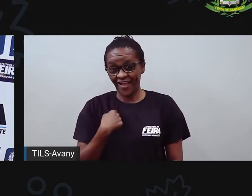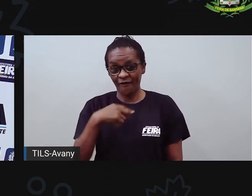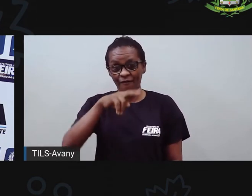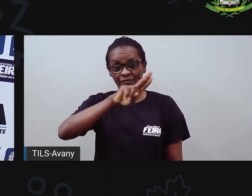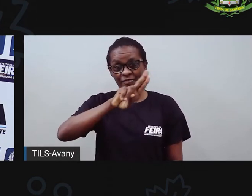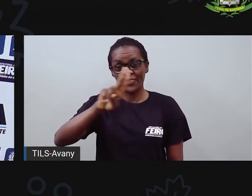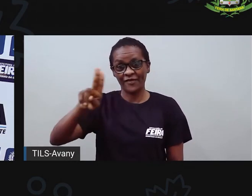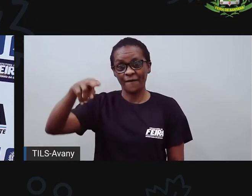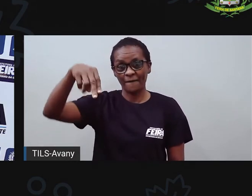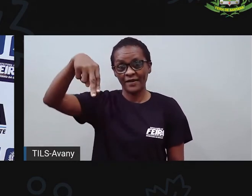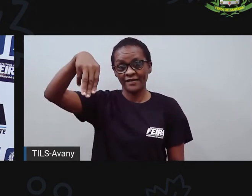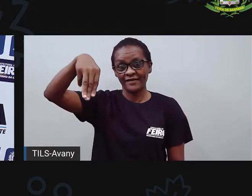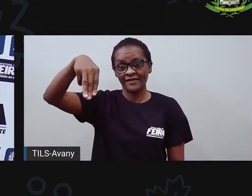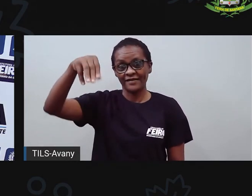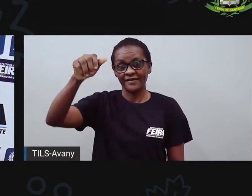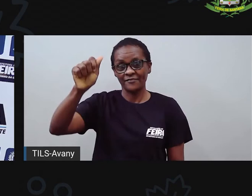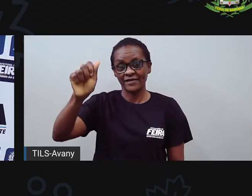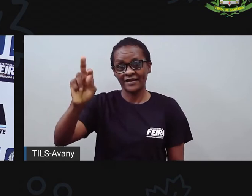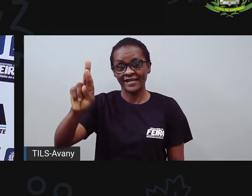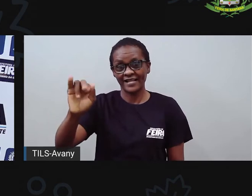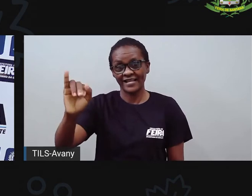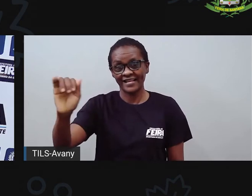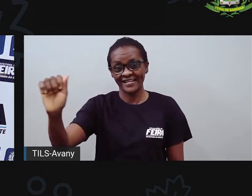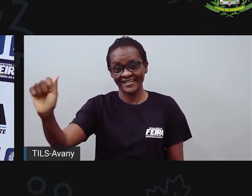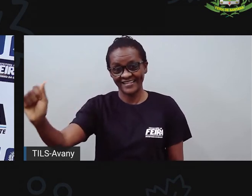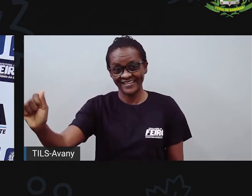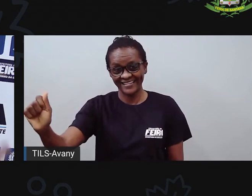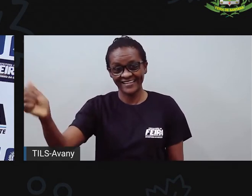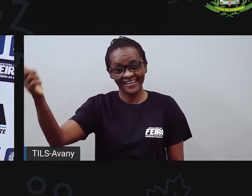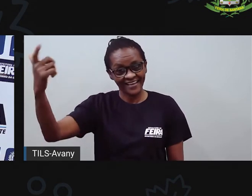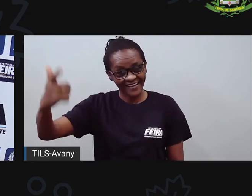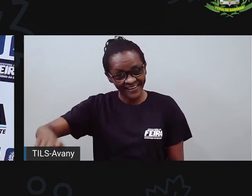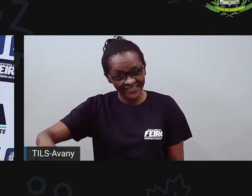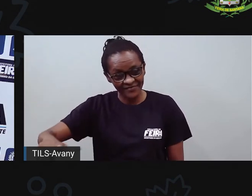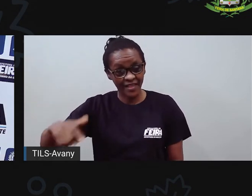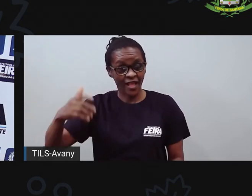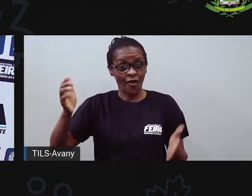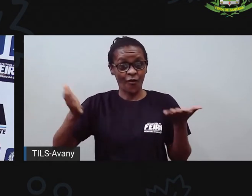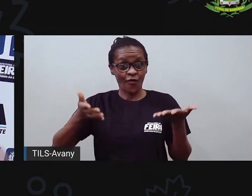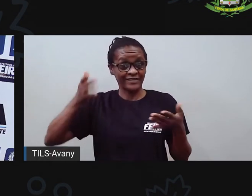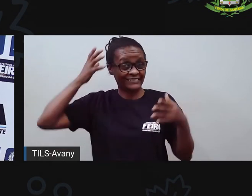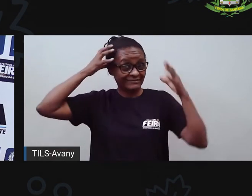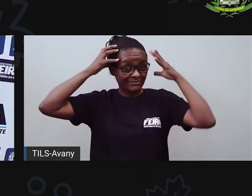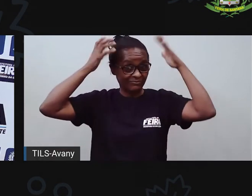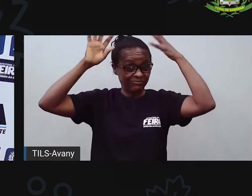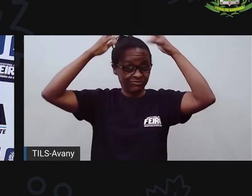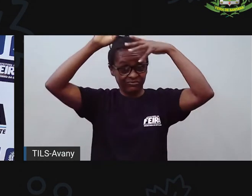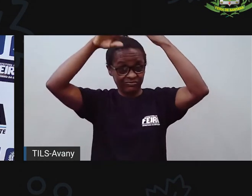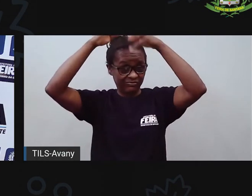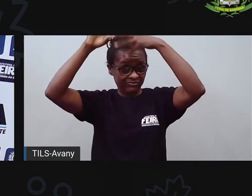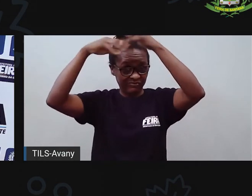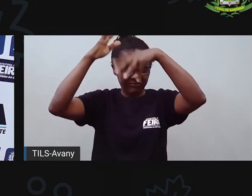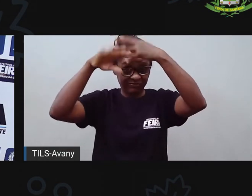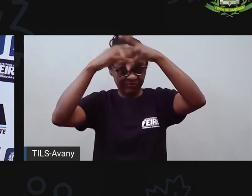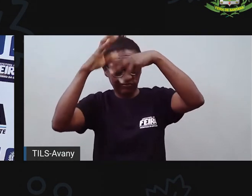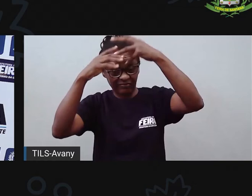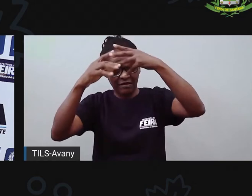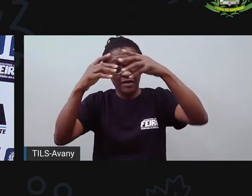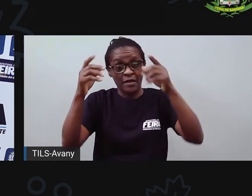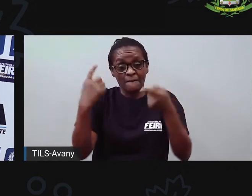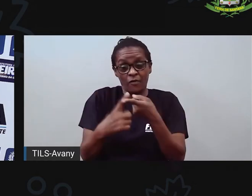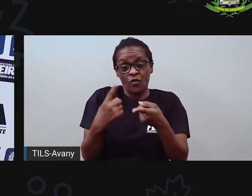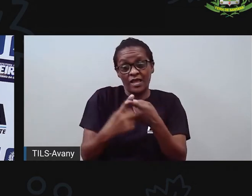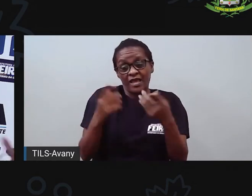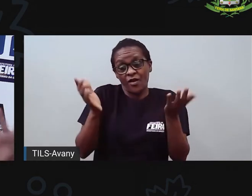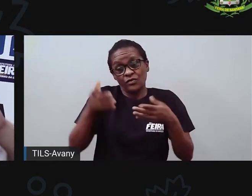Hoje o cabelo da Pró-Maria tá meio murcho assim, mas foi porque coincidiu aí o dia de lavagem do cabelo com o dia de gravação e